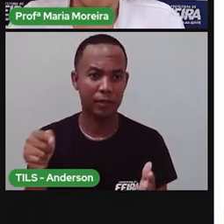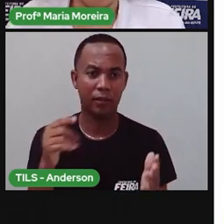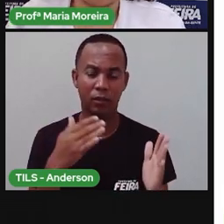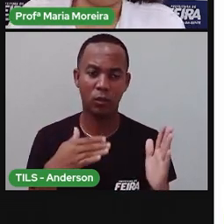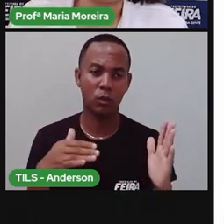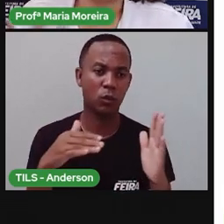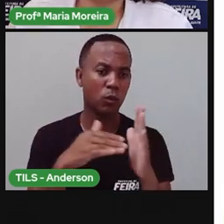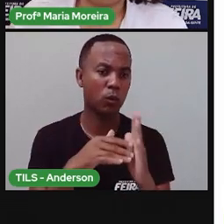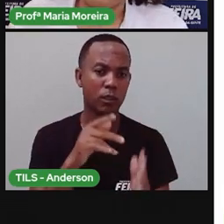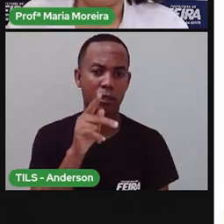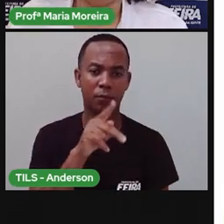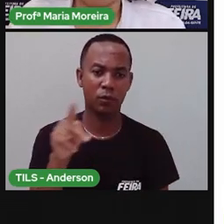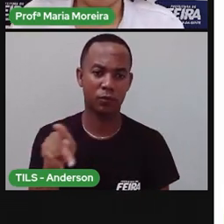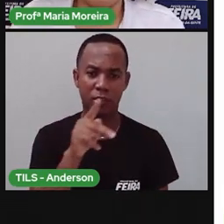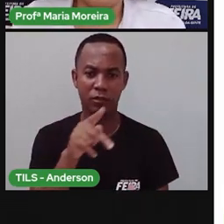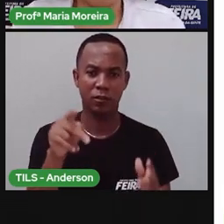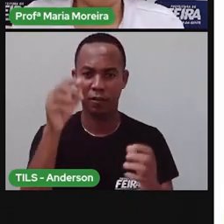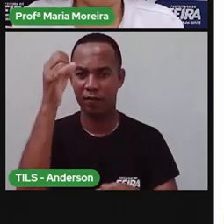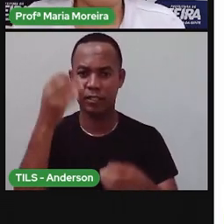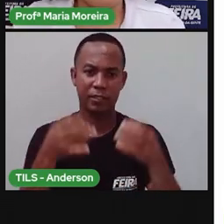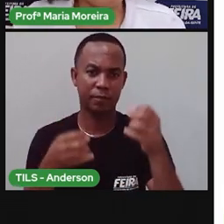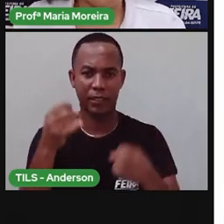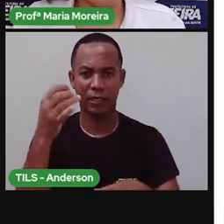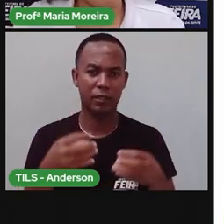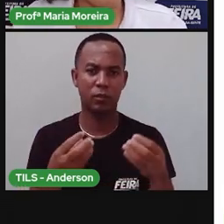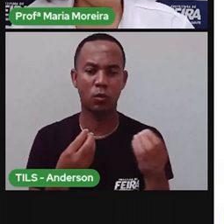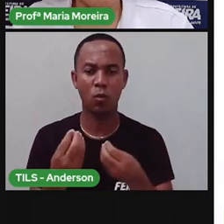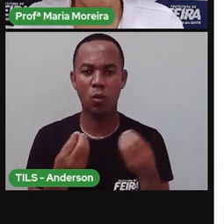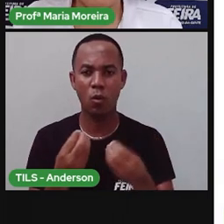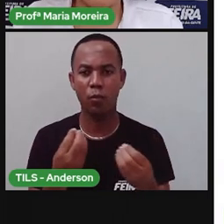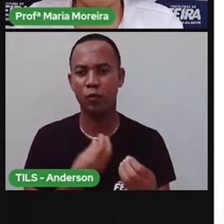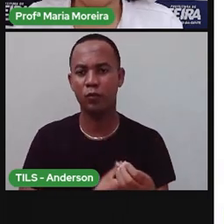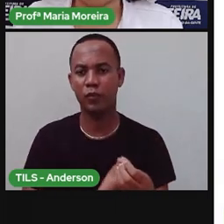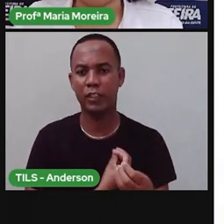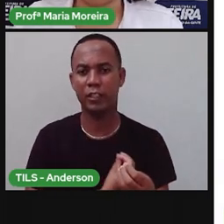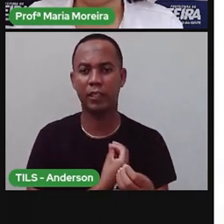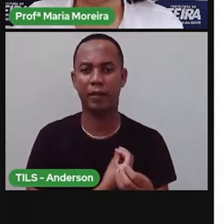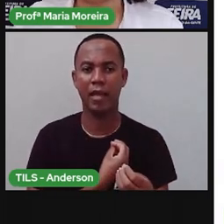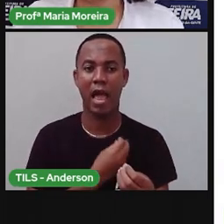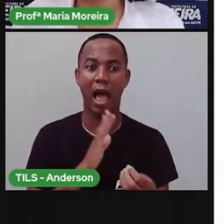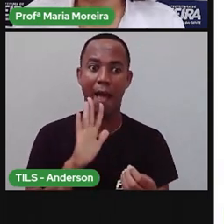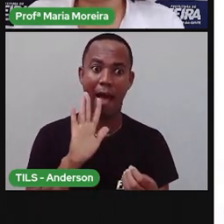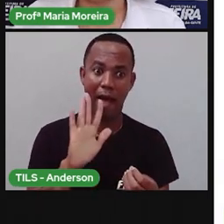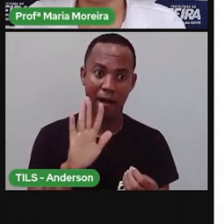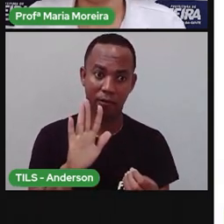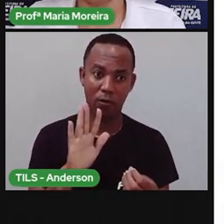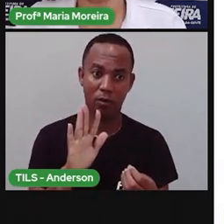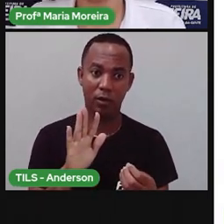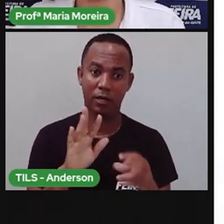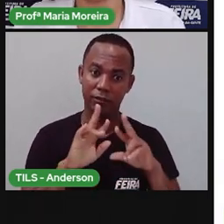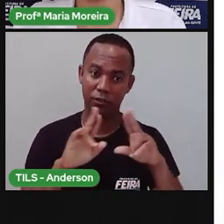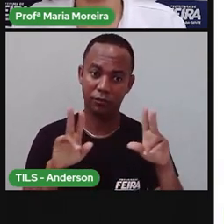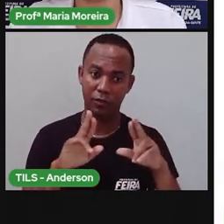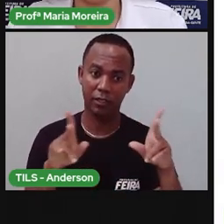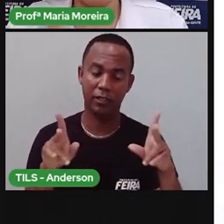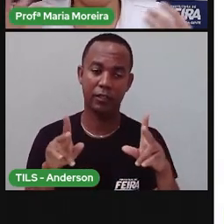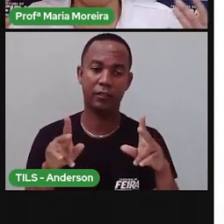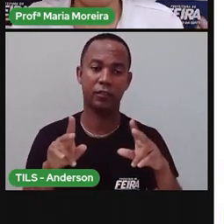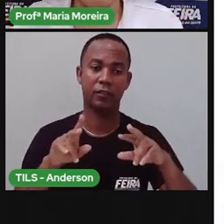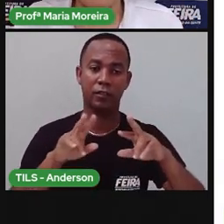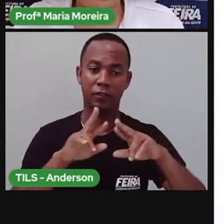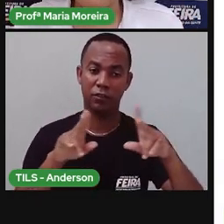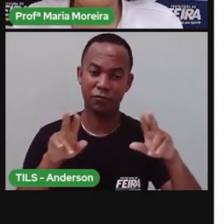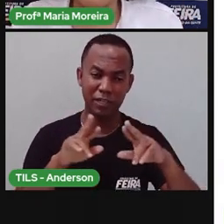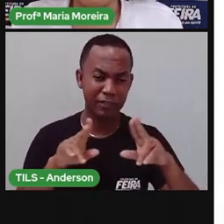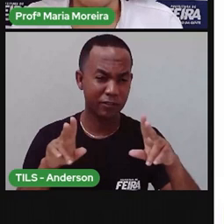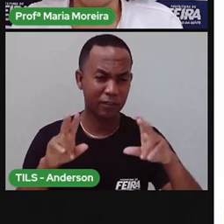A prova é falando, falando para vocês sobre os seres vivos. Só que, dessa vez, a gente vai ter uma abordagem diferenciada. Vamos falar sobre várias